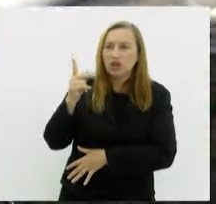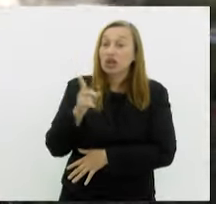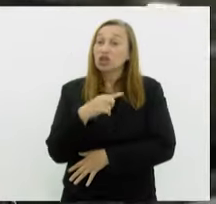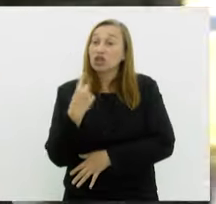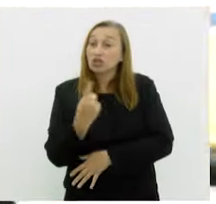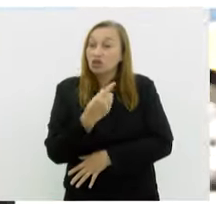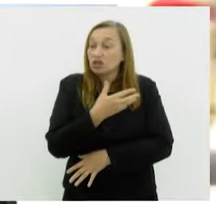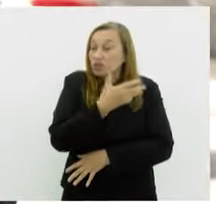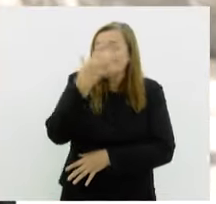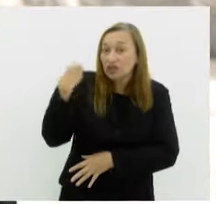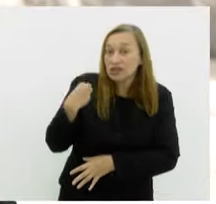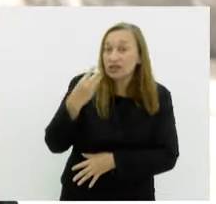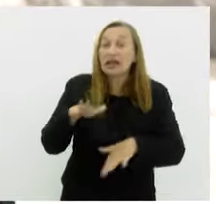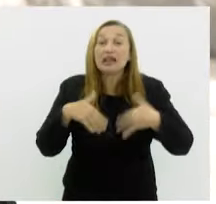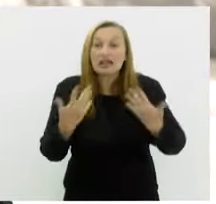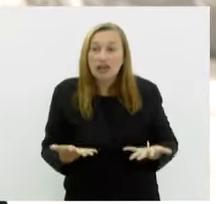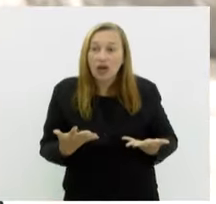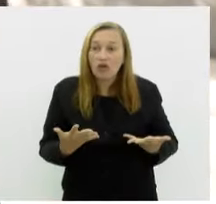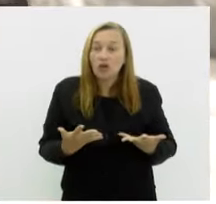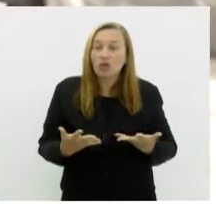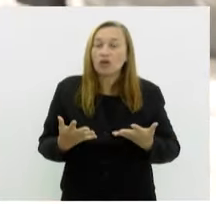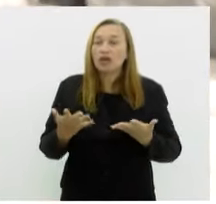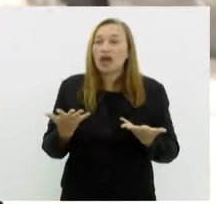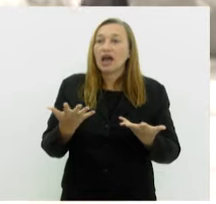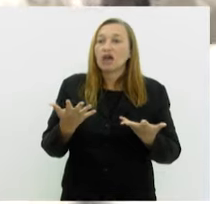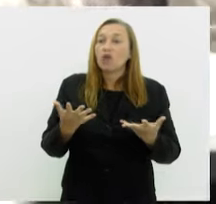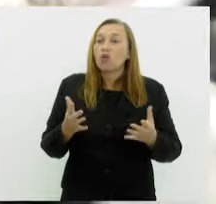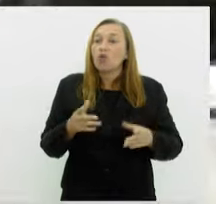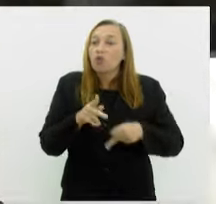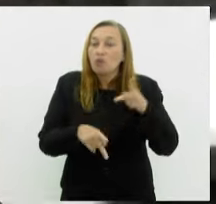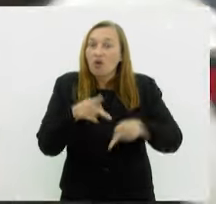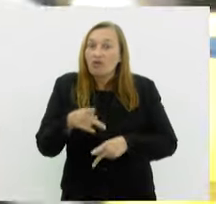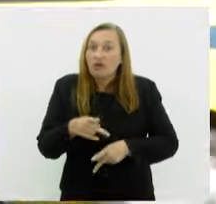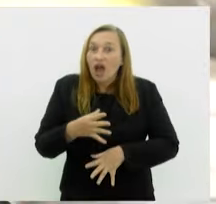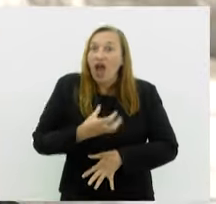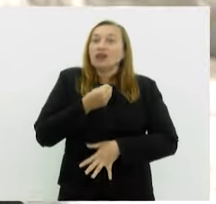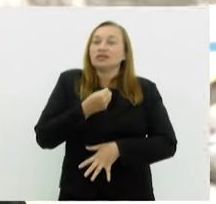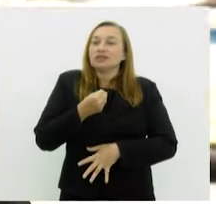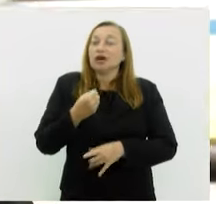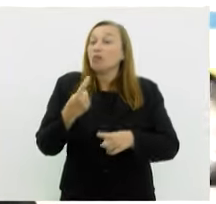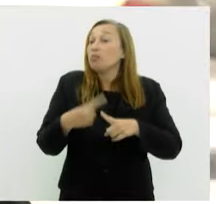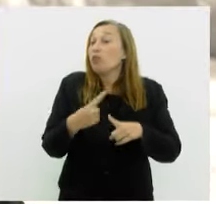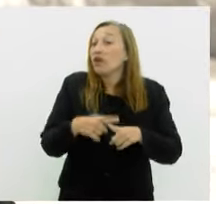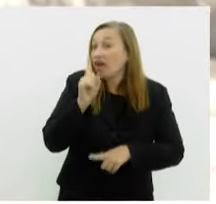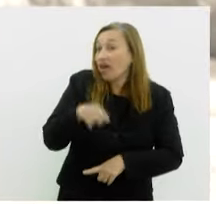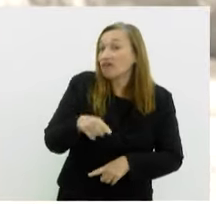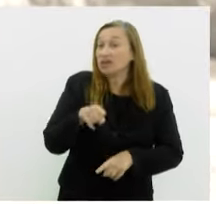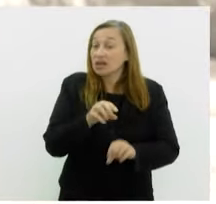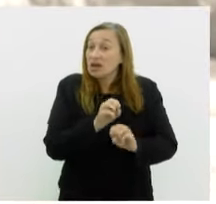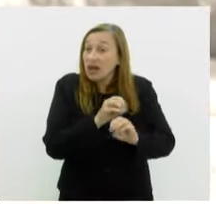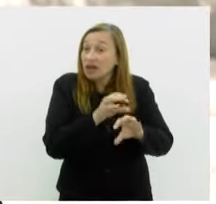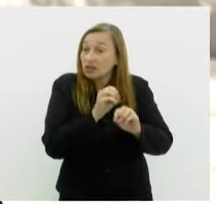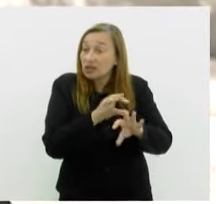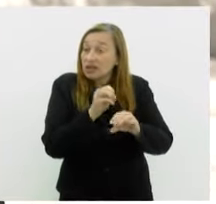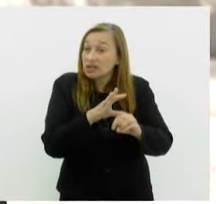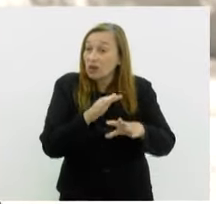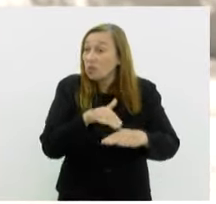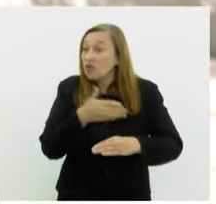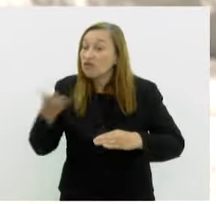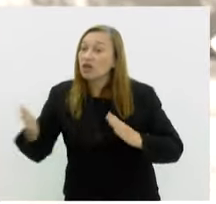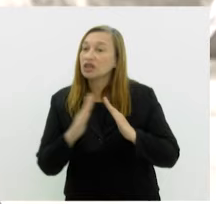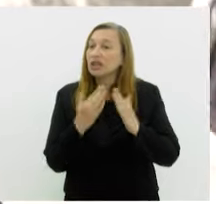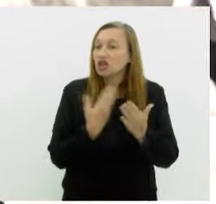estabelecidas. Então, a galera sai muito impactada porque é isso, né? Você traz a educação para fora de sala de aula,